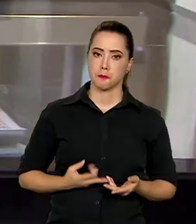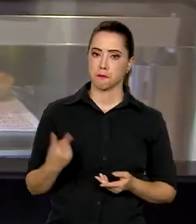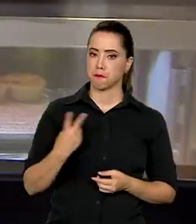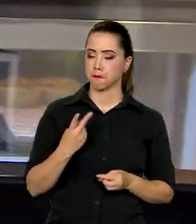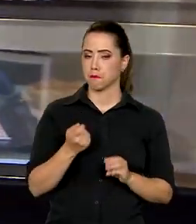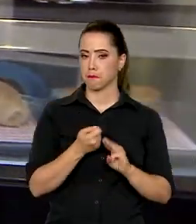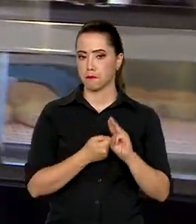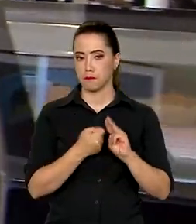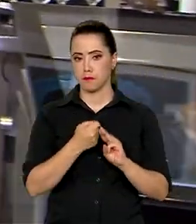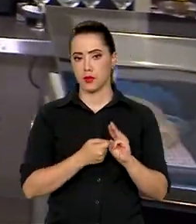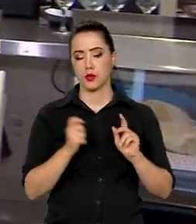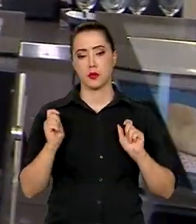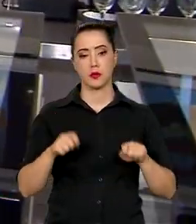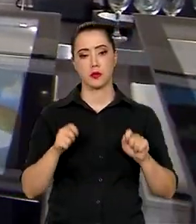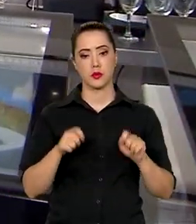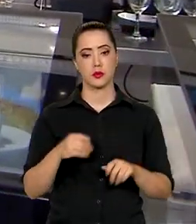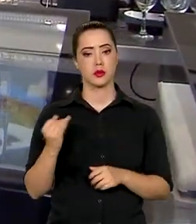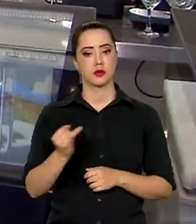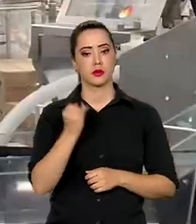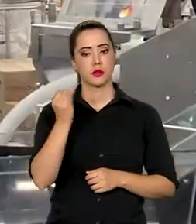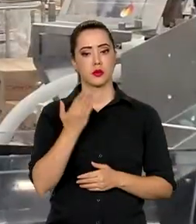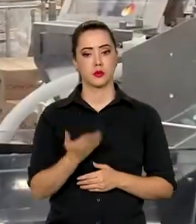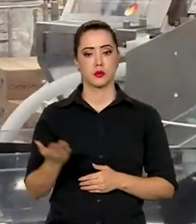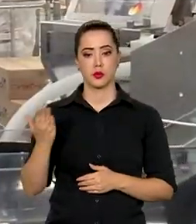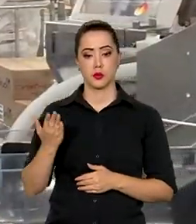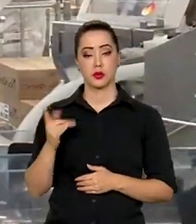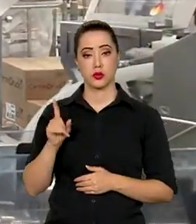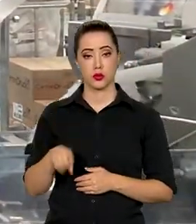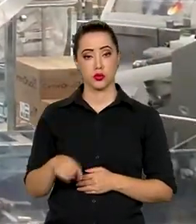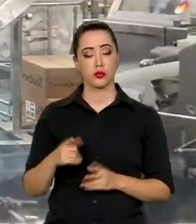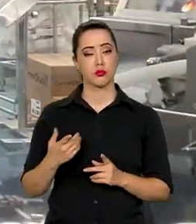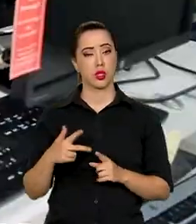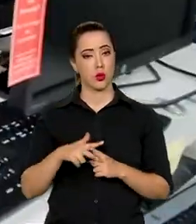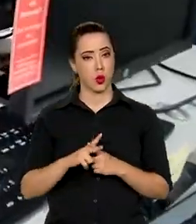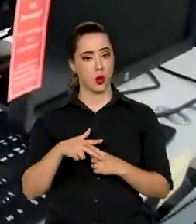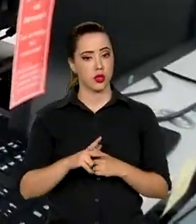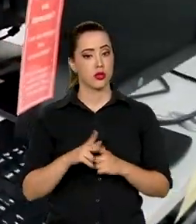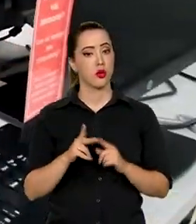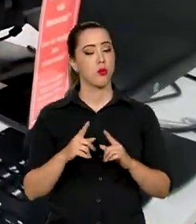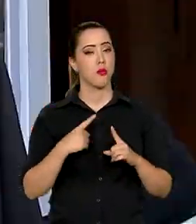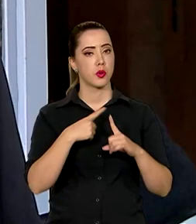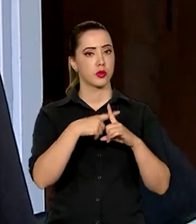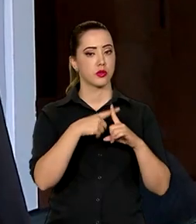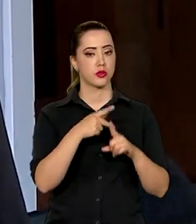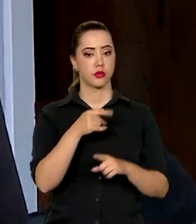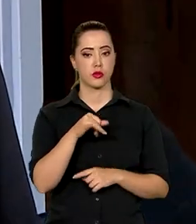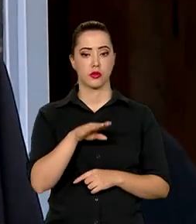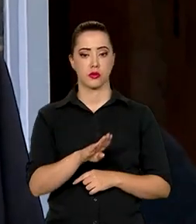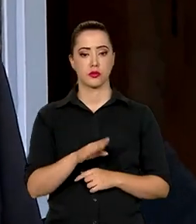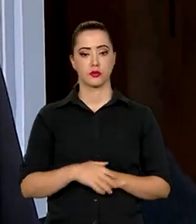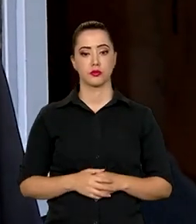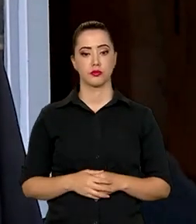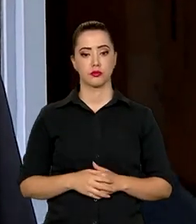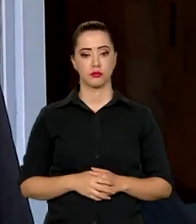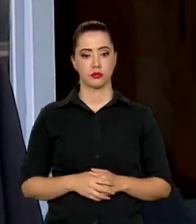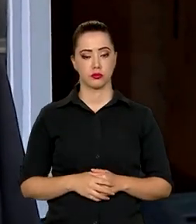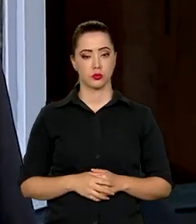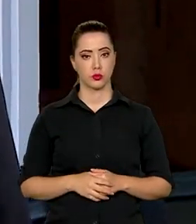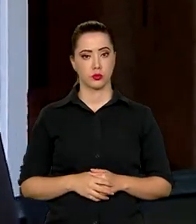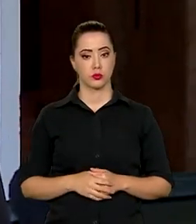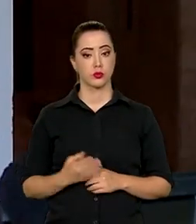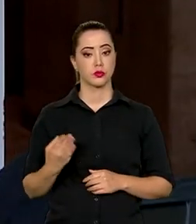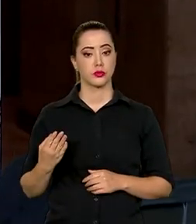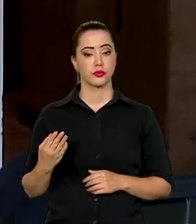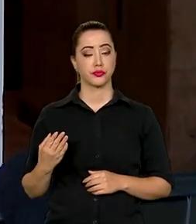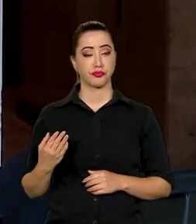trimestre como fatores determinantes para a revisão positiva do PIB. O ministro da Fazenda, Fernando Haddad,